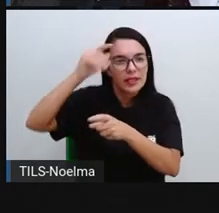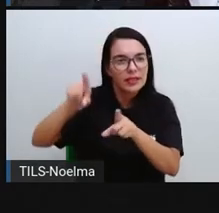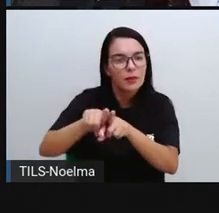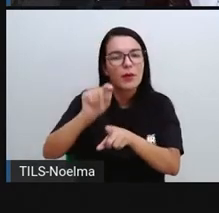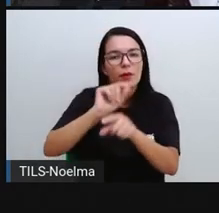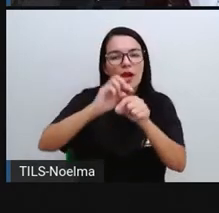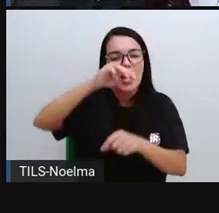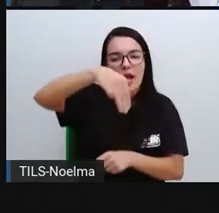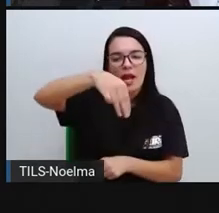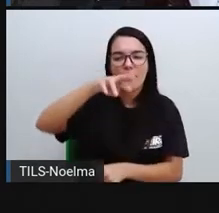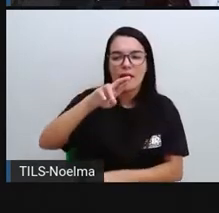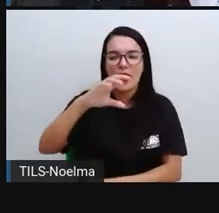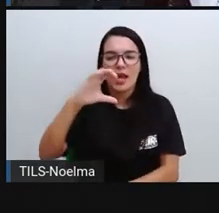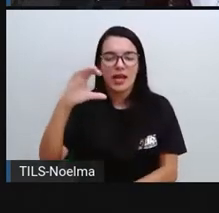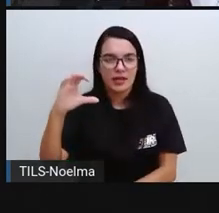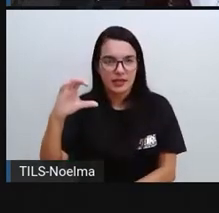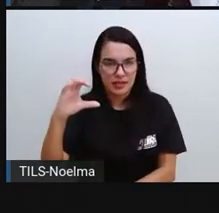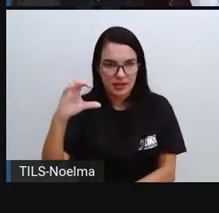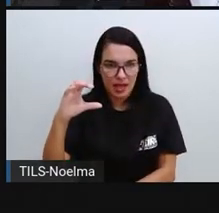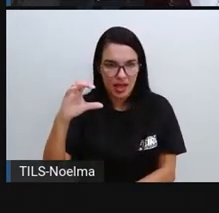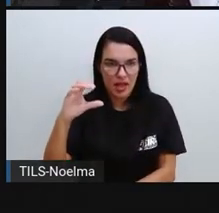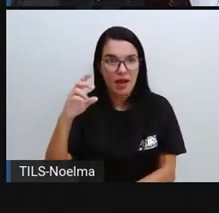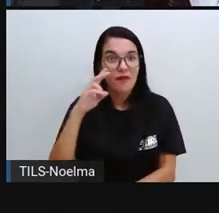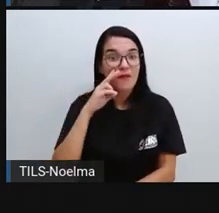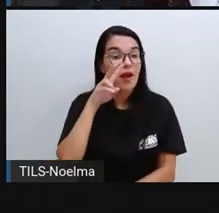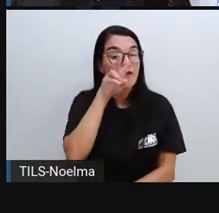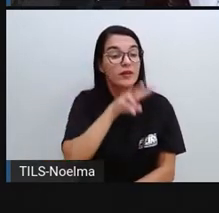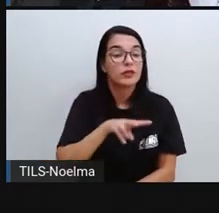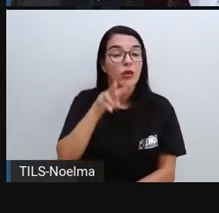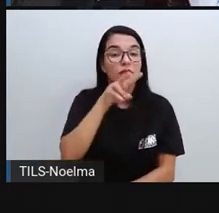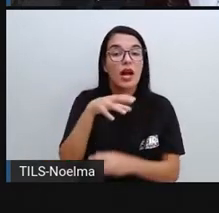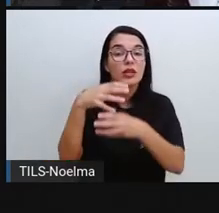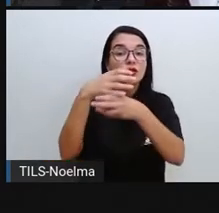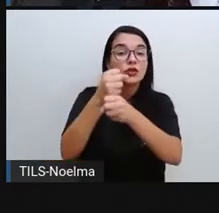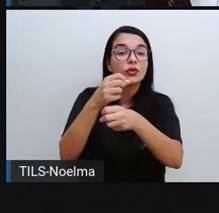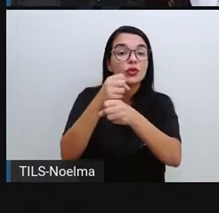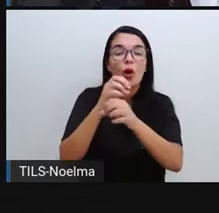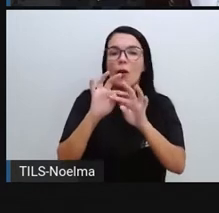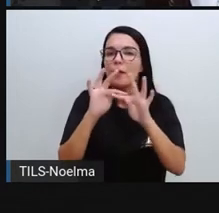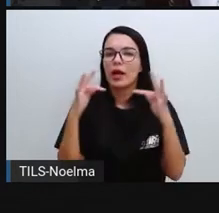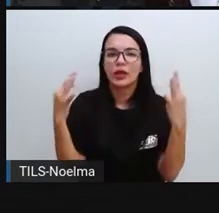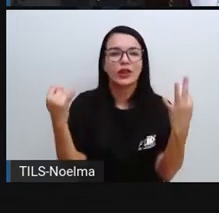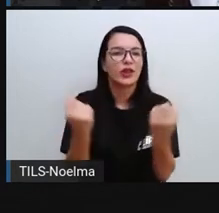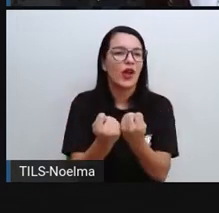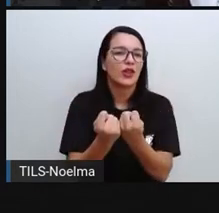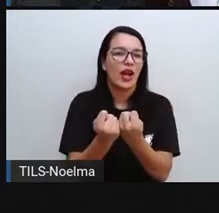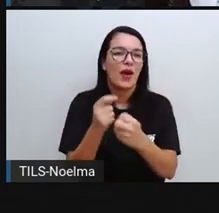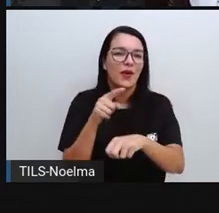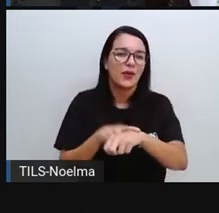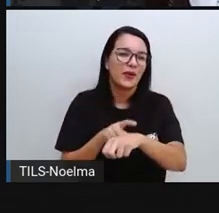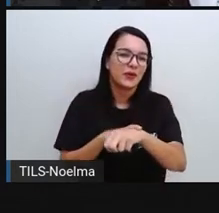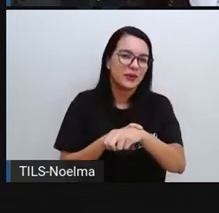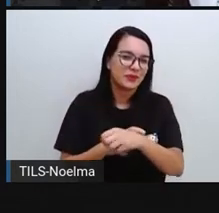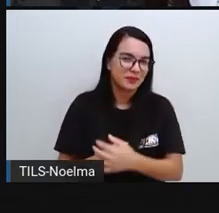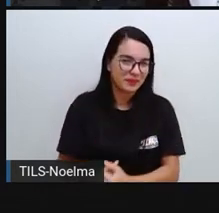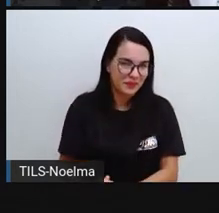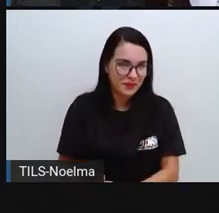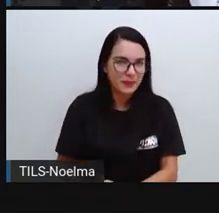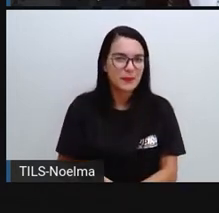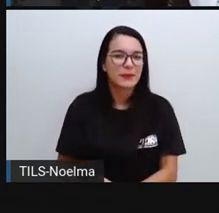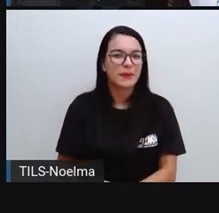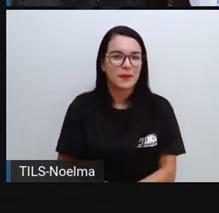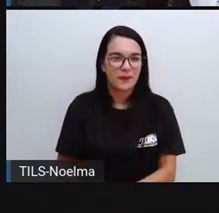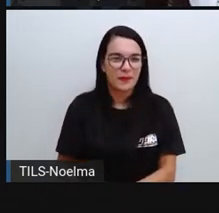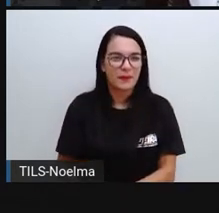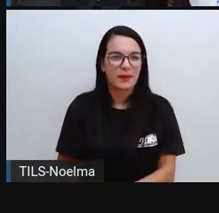colocar, clicar na tecla MRC, a gente vai visualizar o valor atual guardado na memória, que foi o